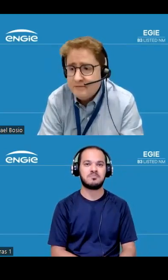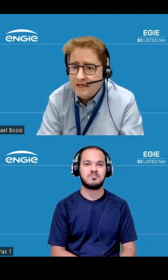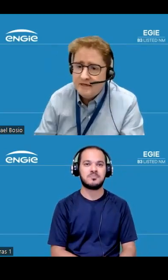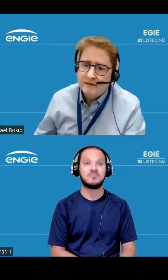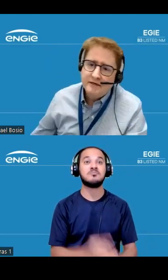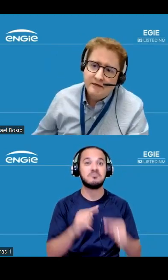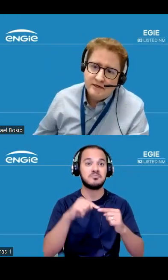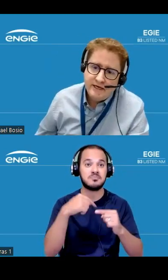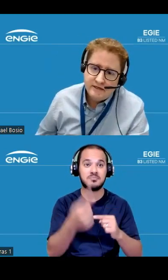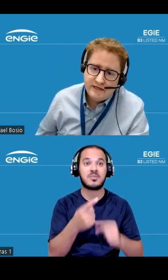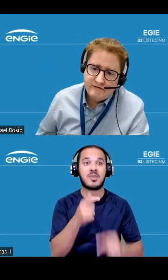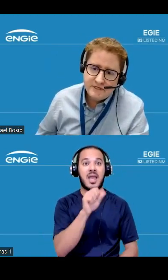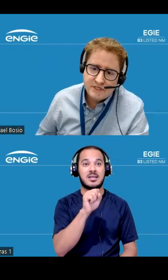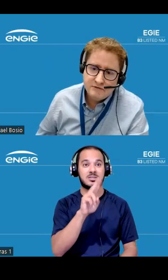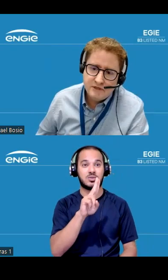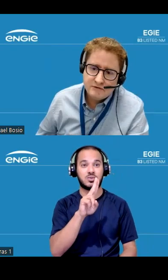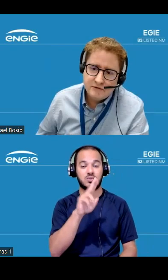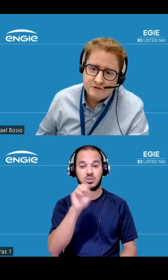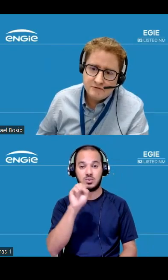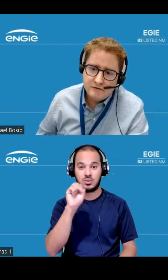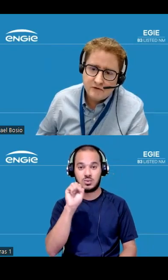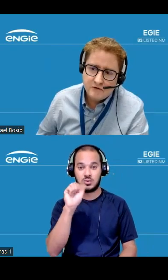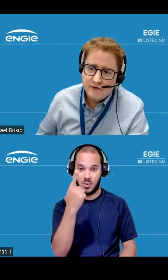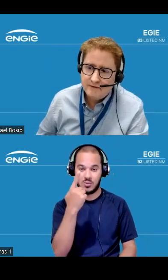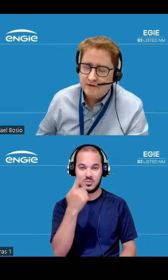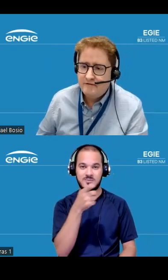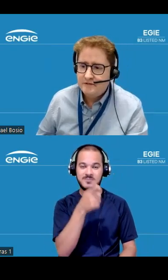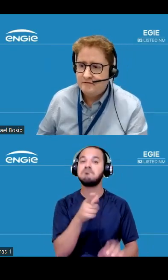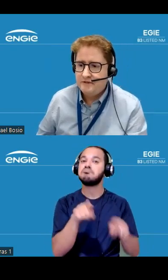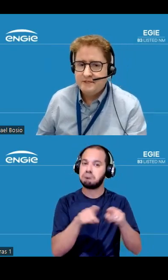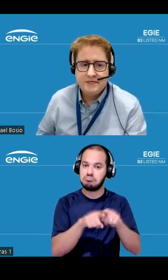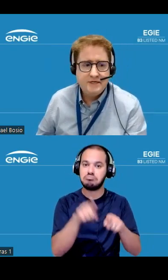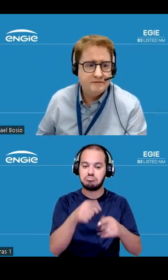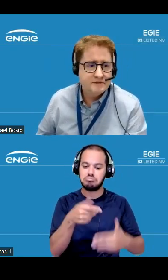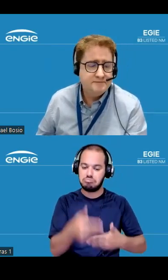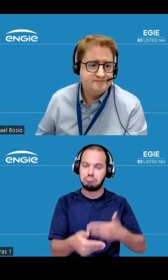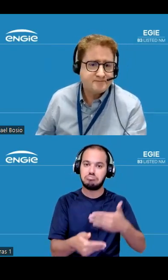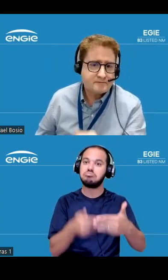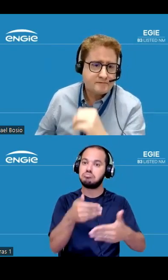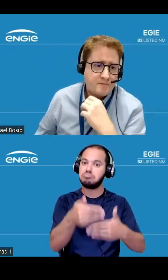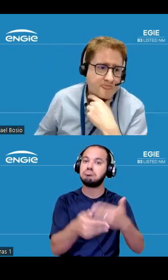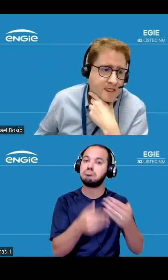que também está avançando dentro do nosso cronograma físico financeiro